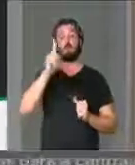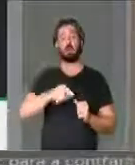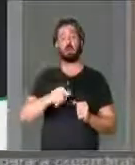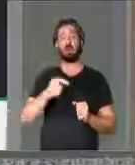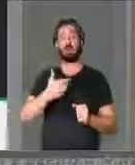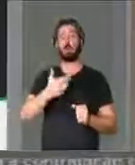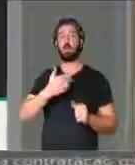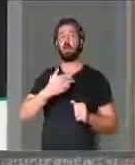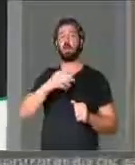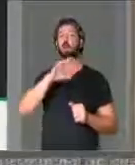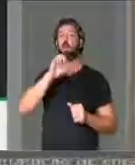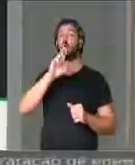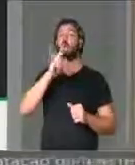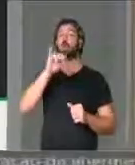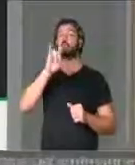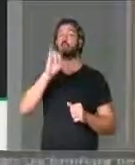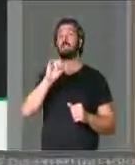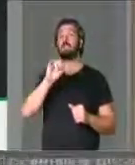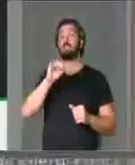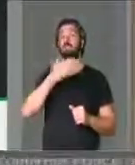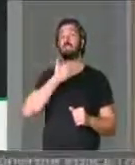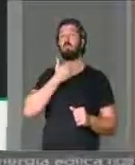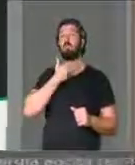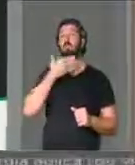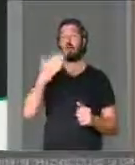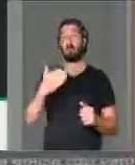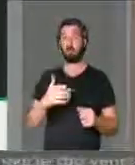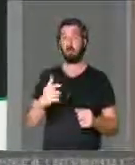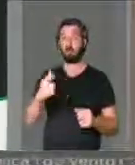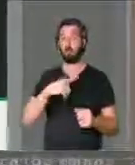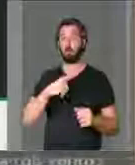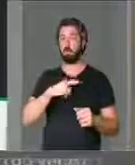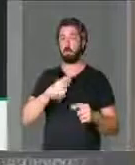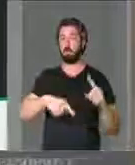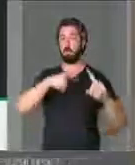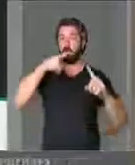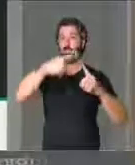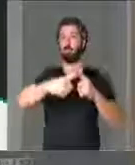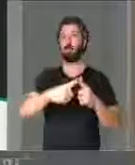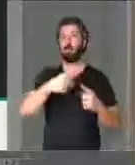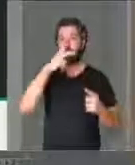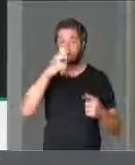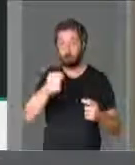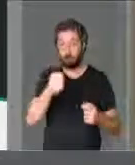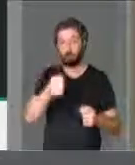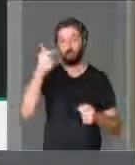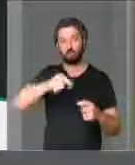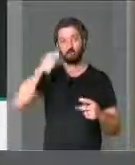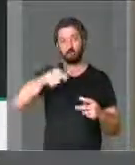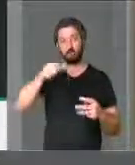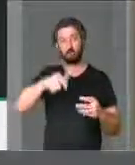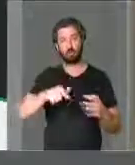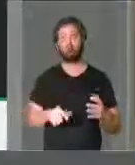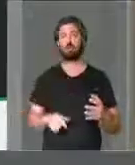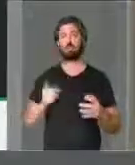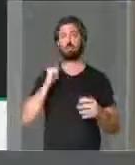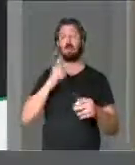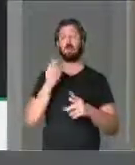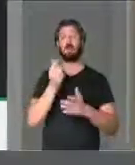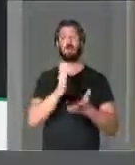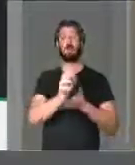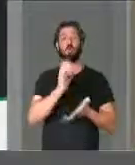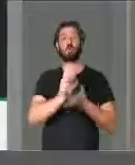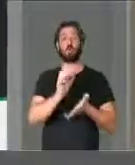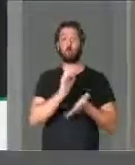conhecido falastrão teve um aporte de pedidos seguidos de recursos,